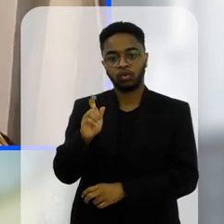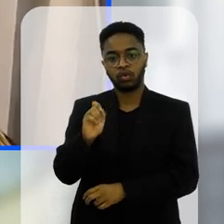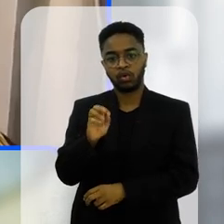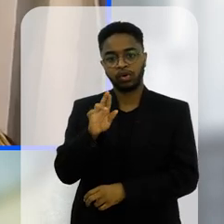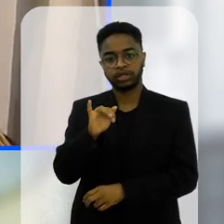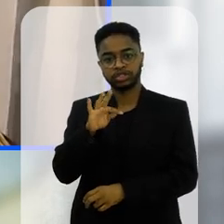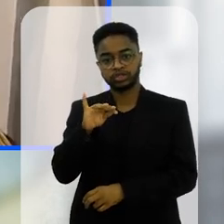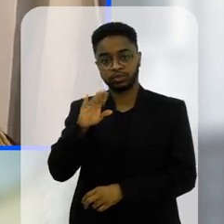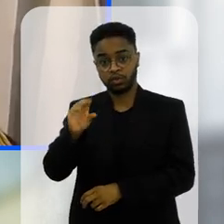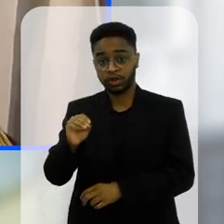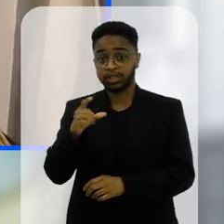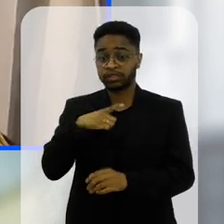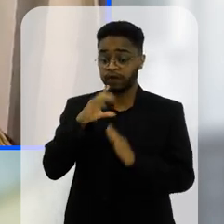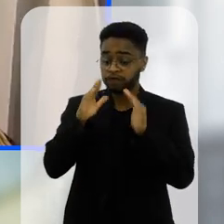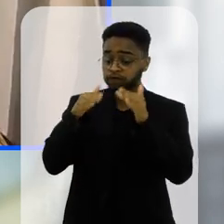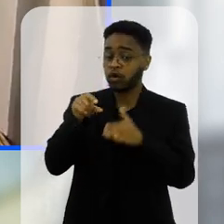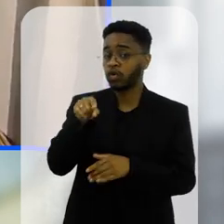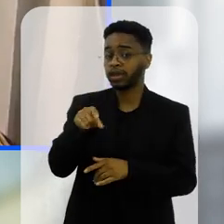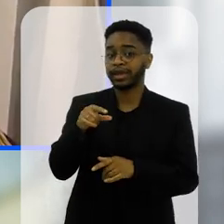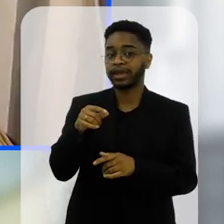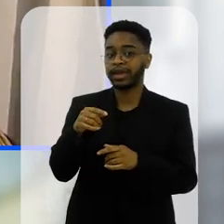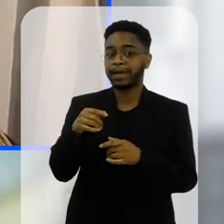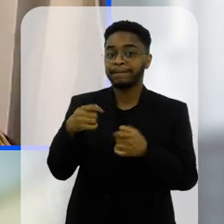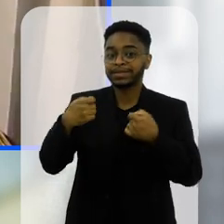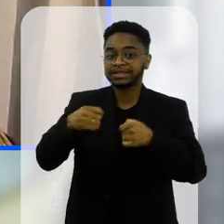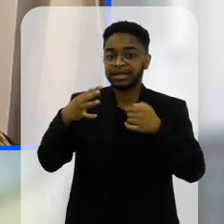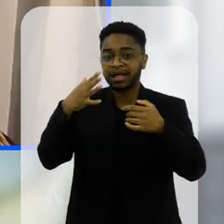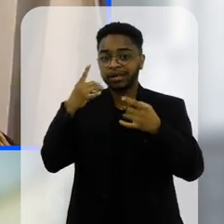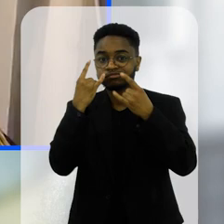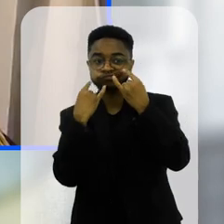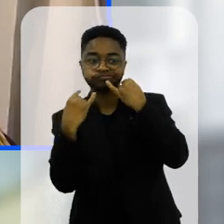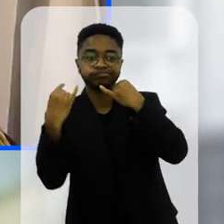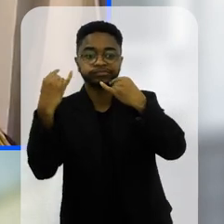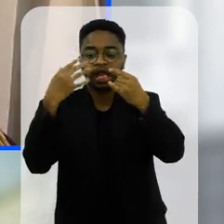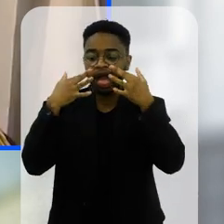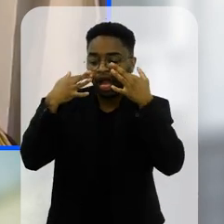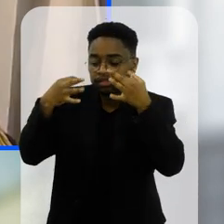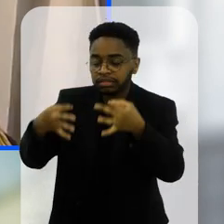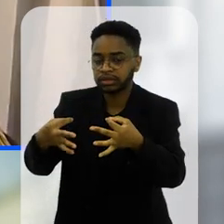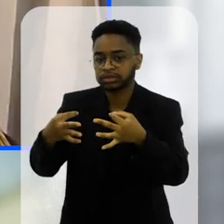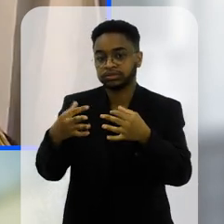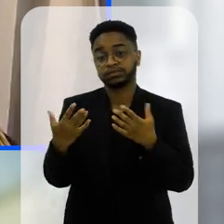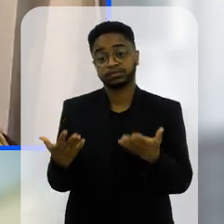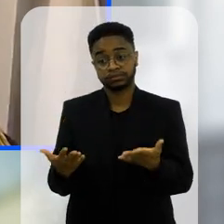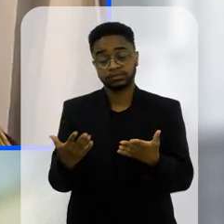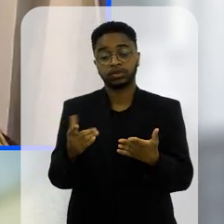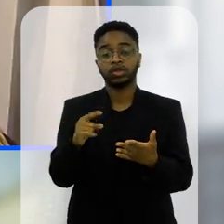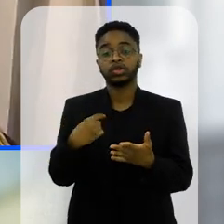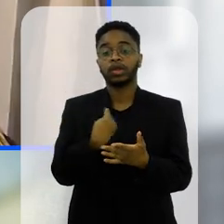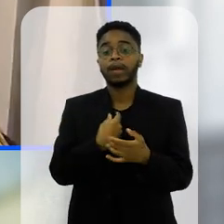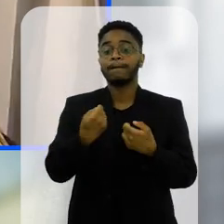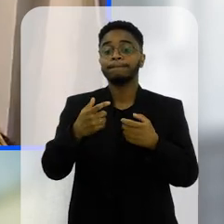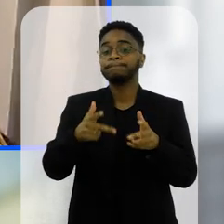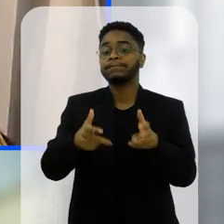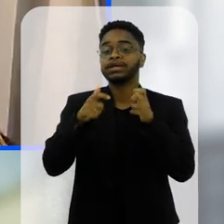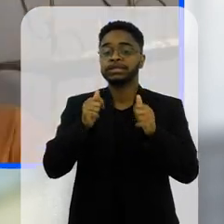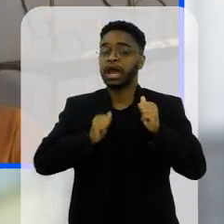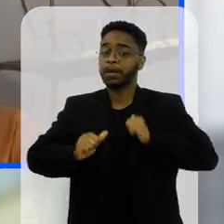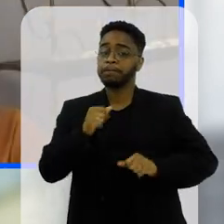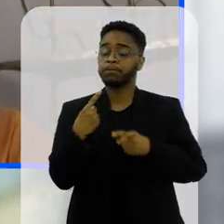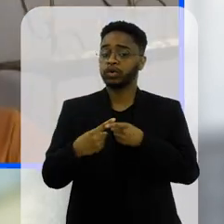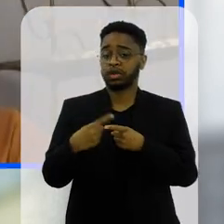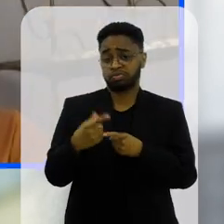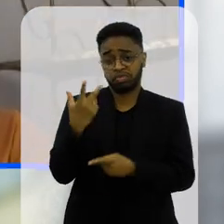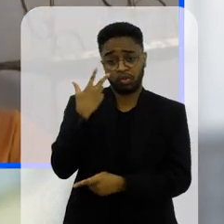feitos para isso né justamente para prender a atenção das crianças então é a agitação que a gente percebe é uma